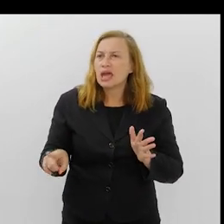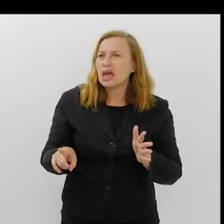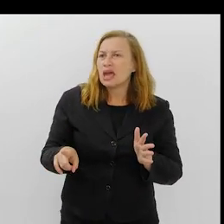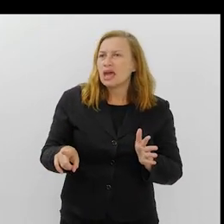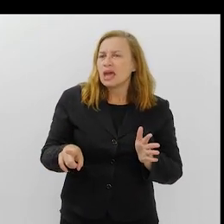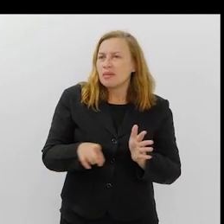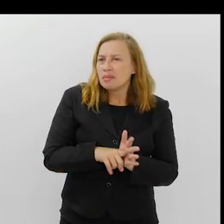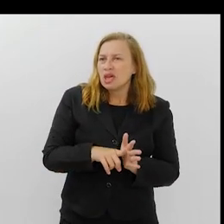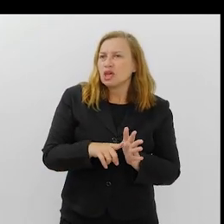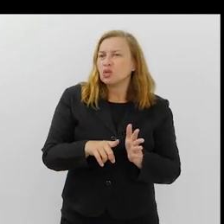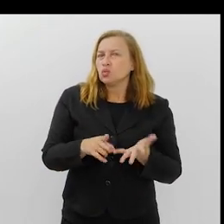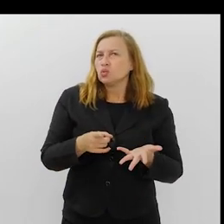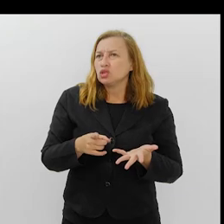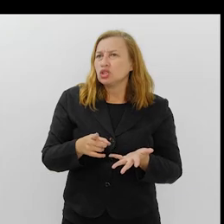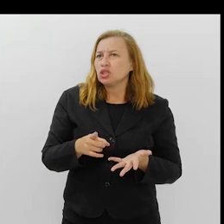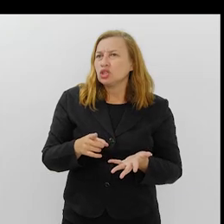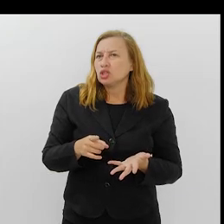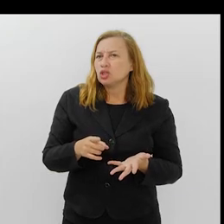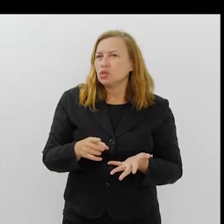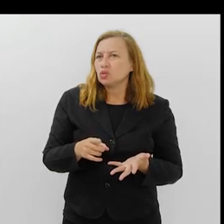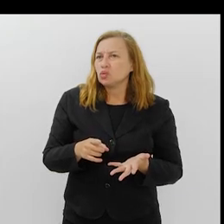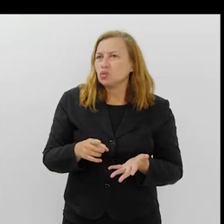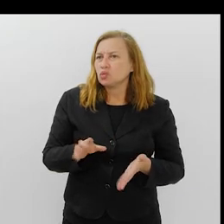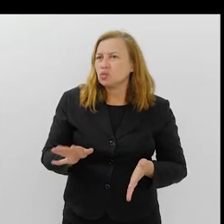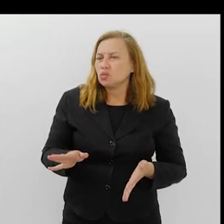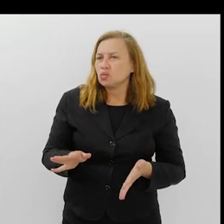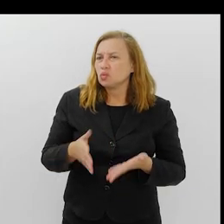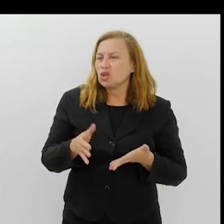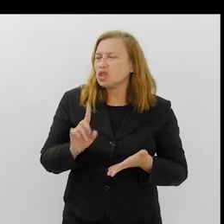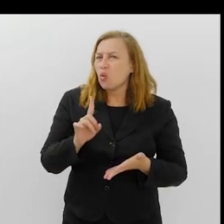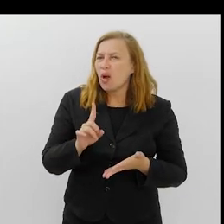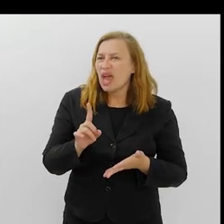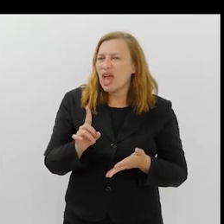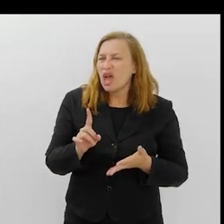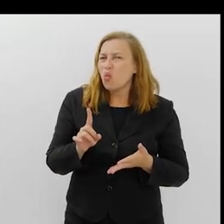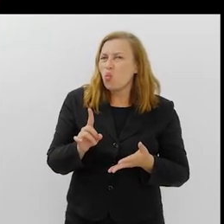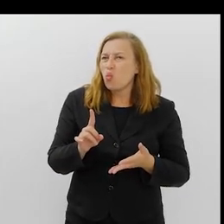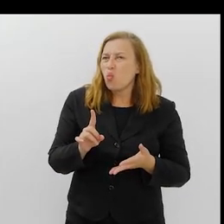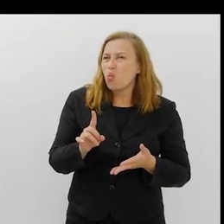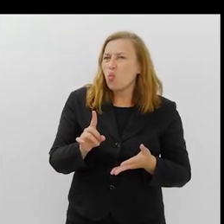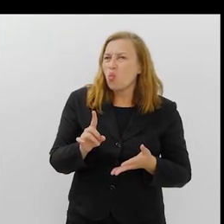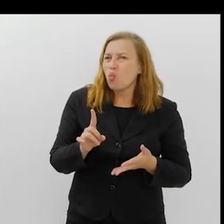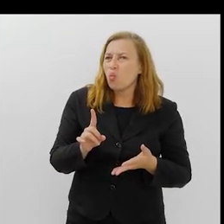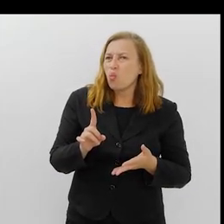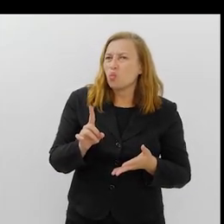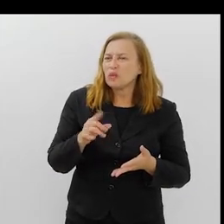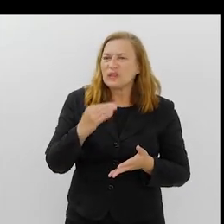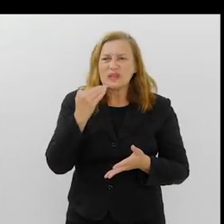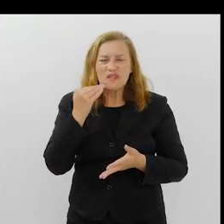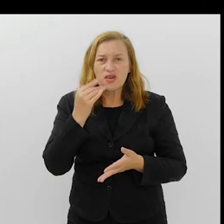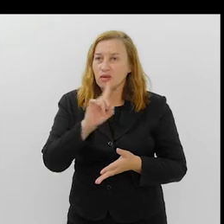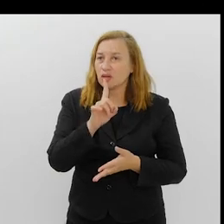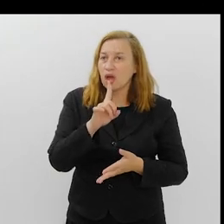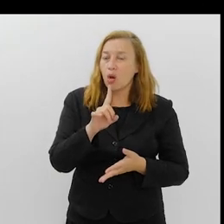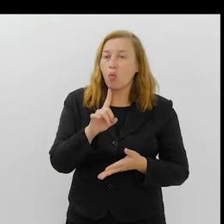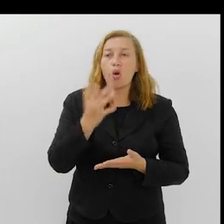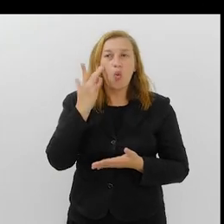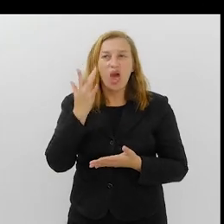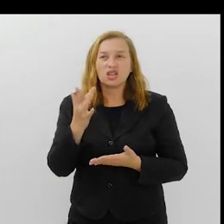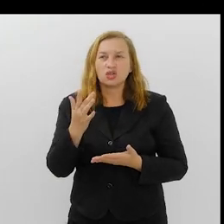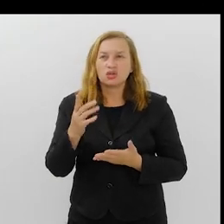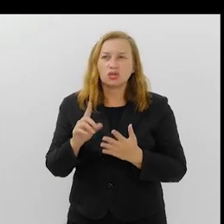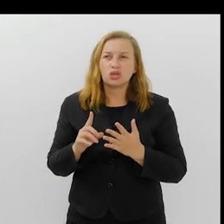É menos intuitivo. Então, o intuitivo também não é um defeito. É um momento, um momento intuitivo. Para mim, o carnavalesco